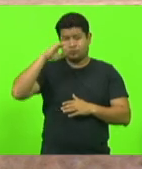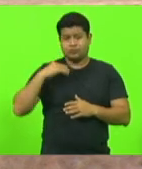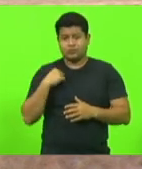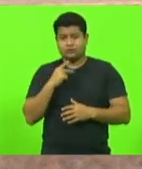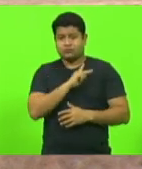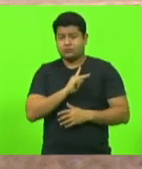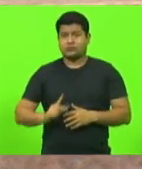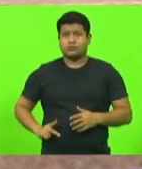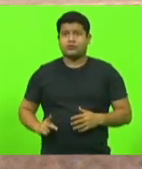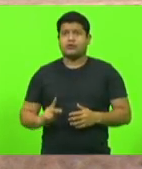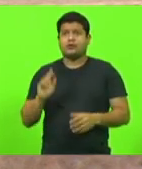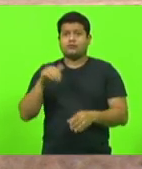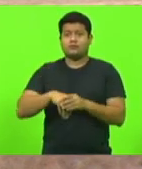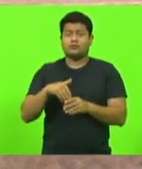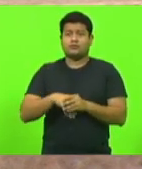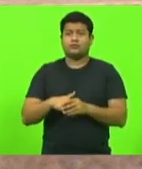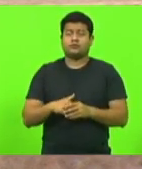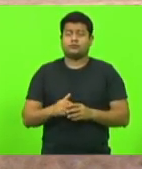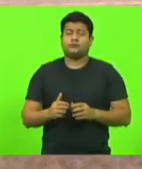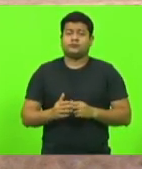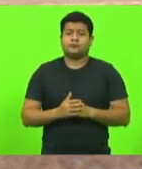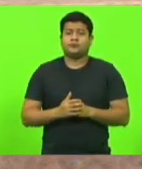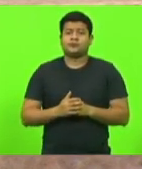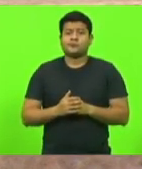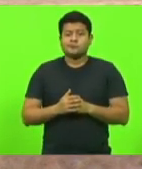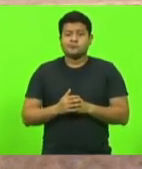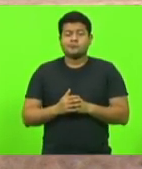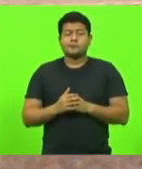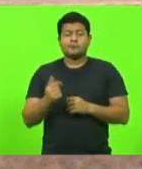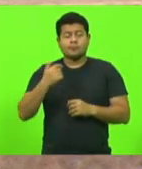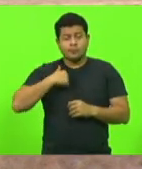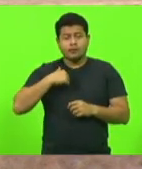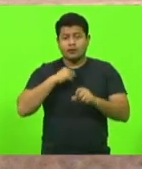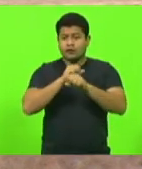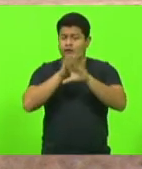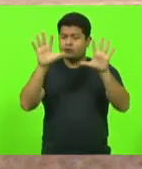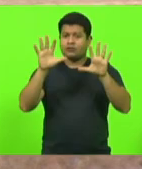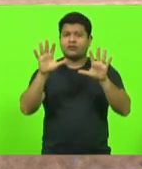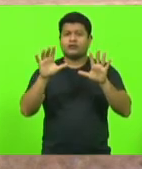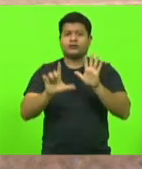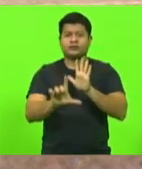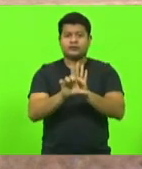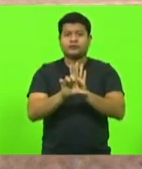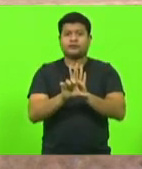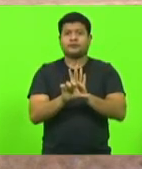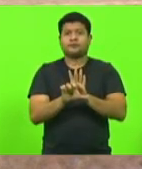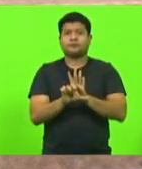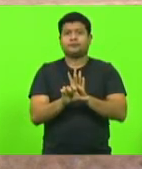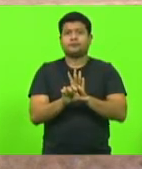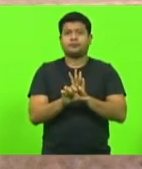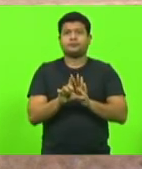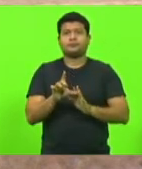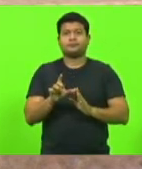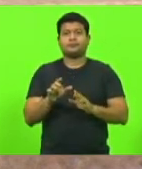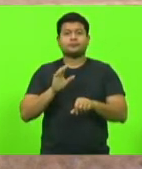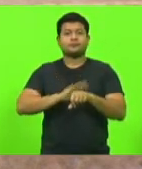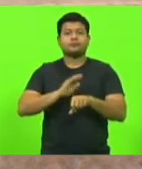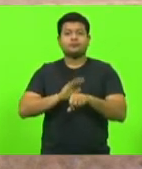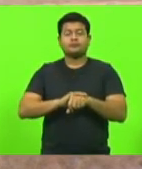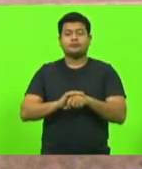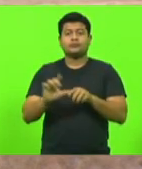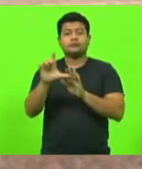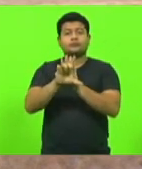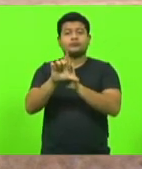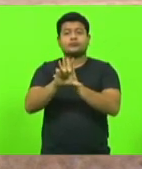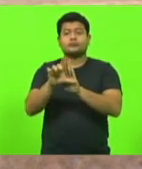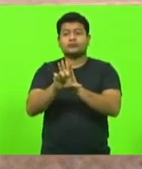Mais 30 segundos. Para mim é muito claro que a lei nacional, que a competência para legislar sobre a questão penal é